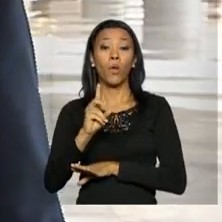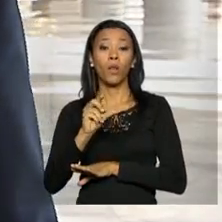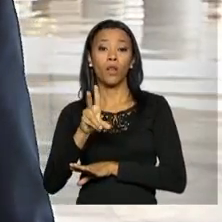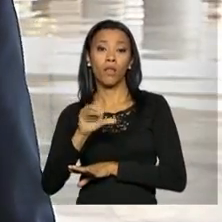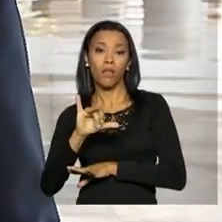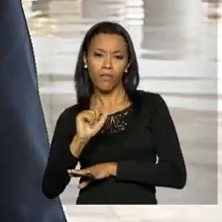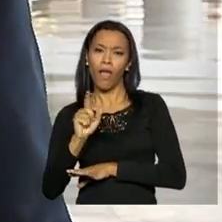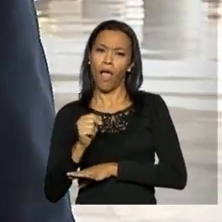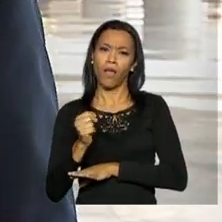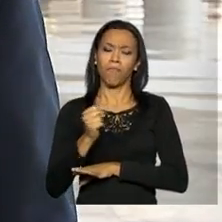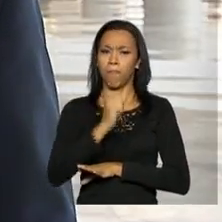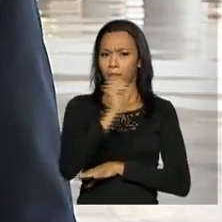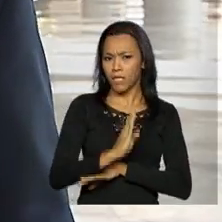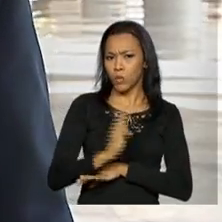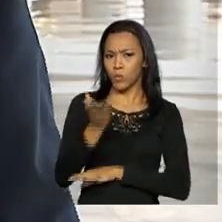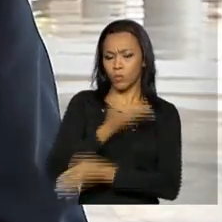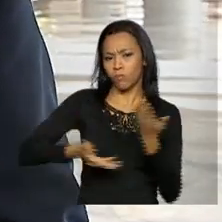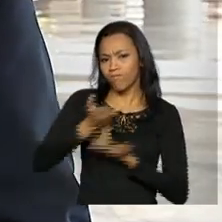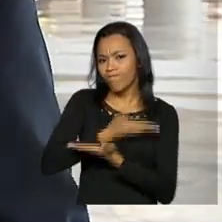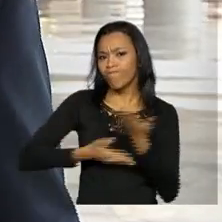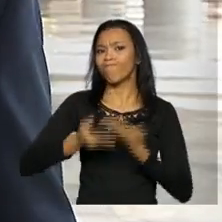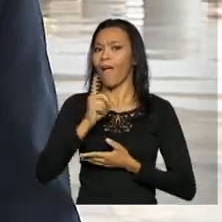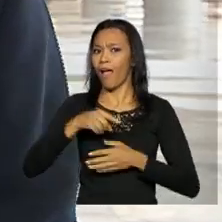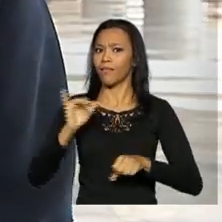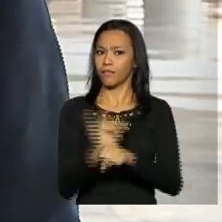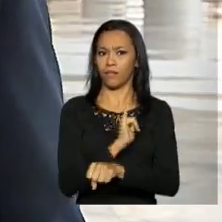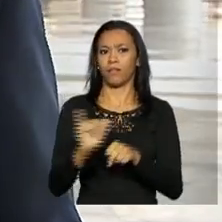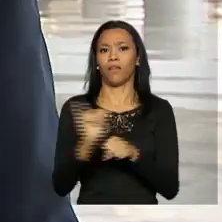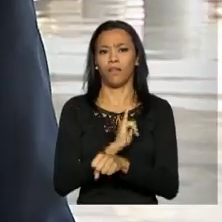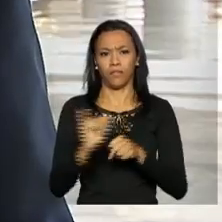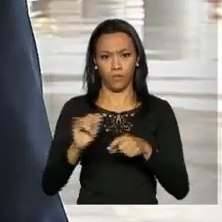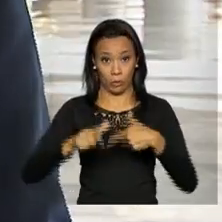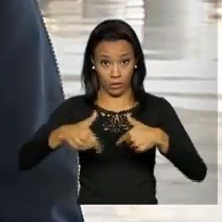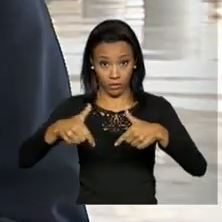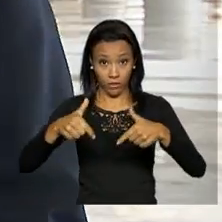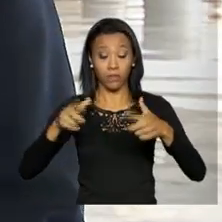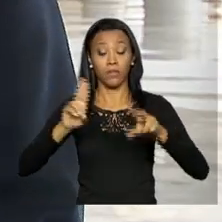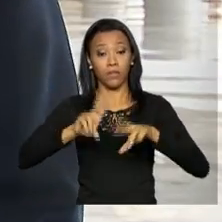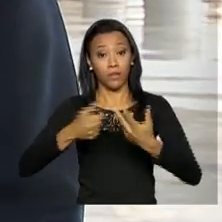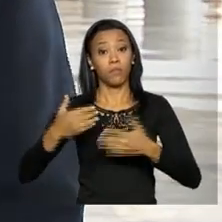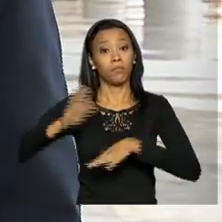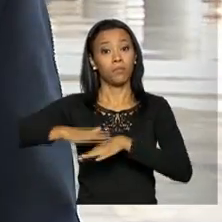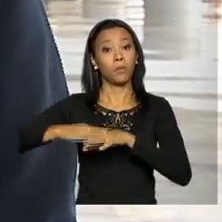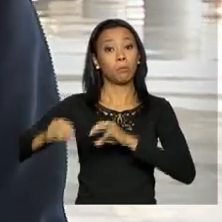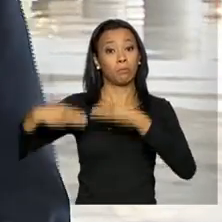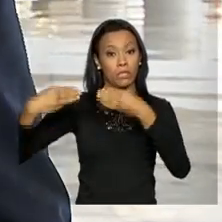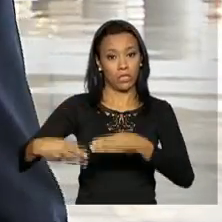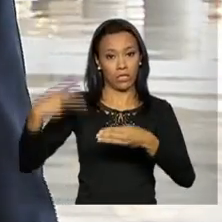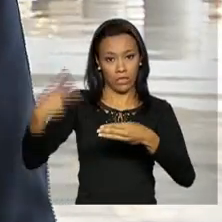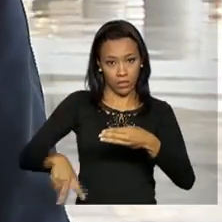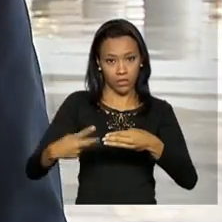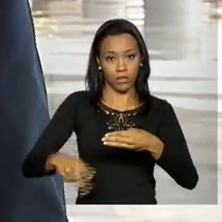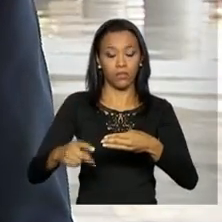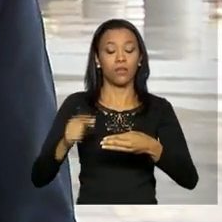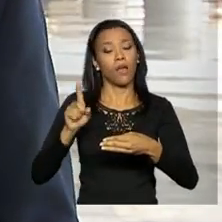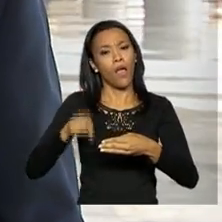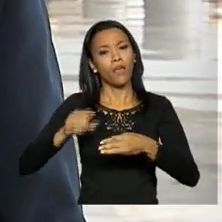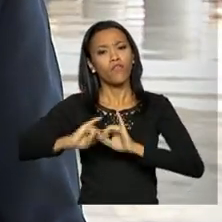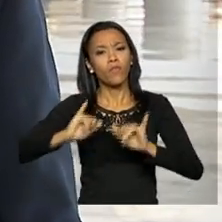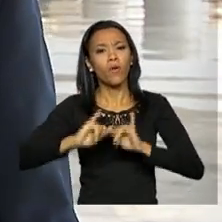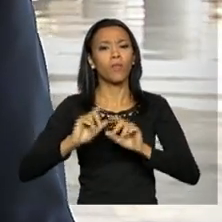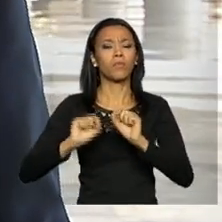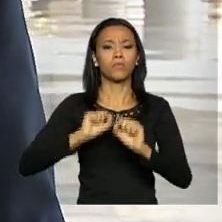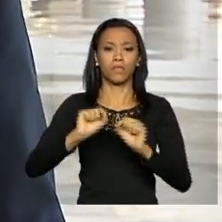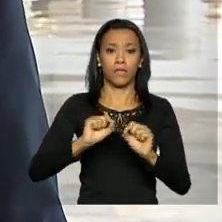cujas relações com o Brasil são consideradas estratégicas pelo Ministério das Relações Exteriores do Brasil. Uma informação nesse sentido aí